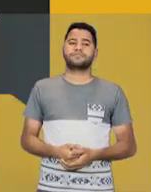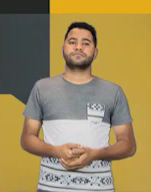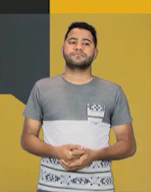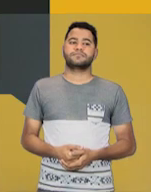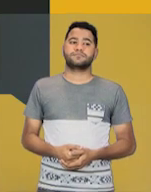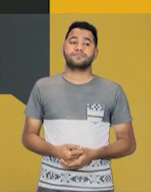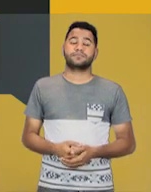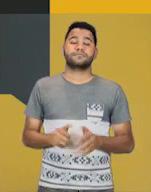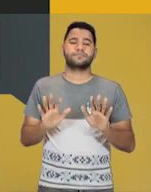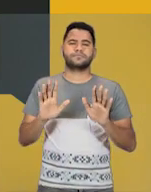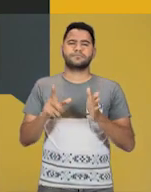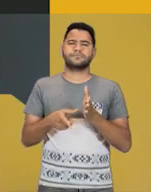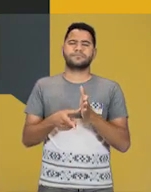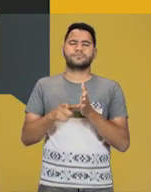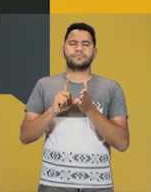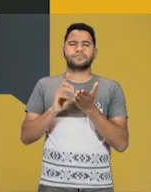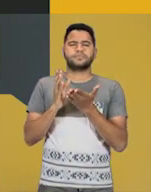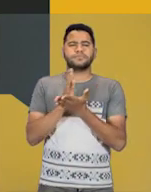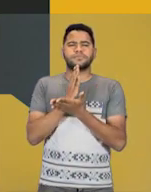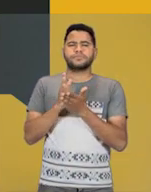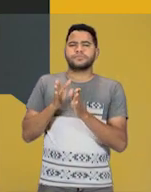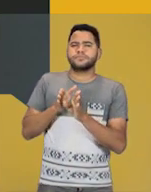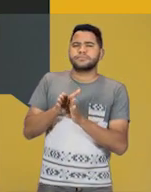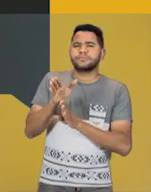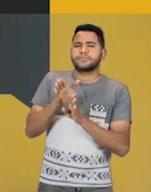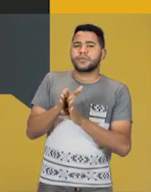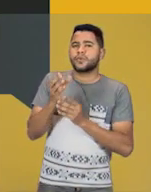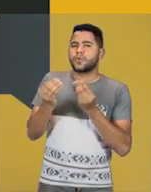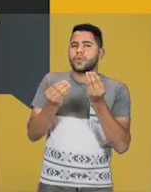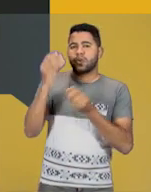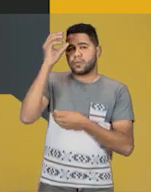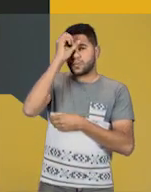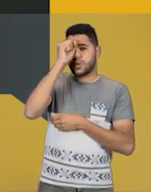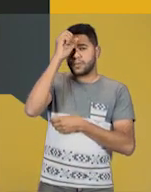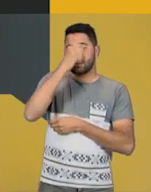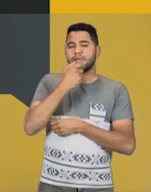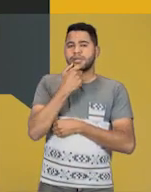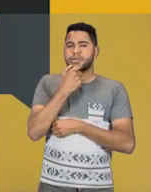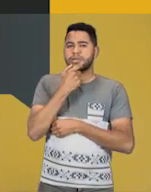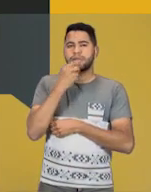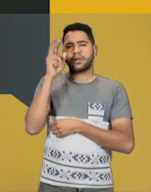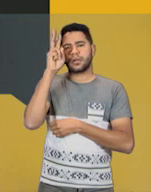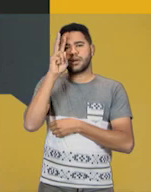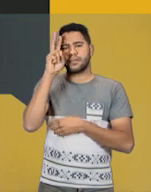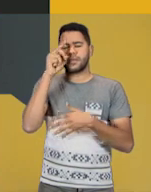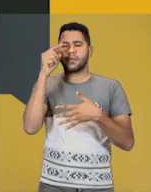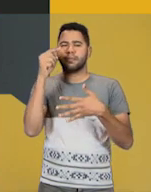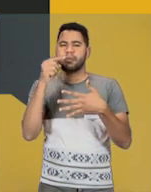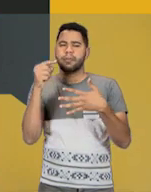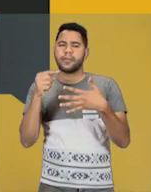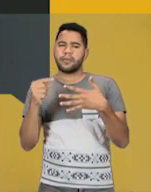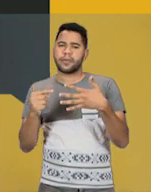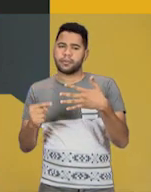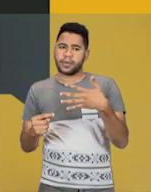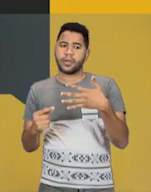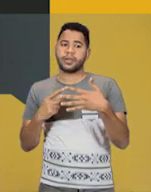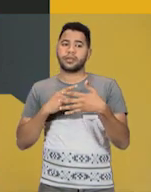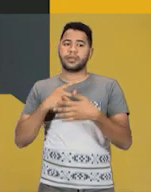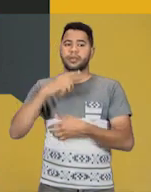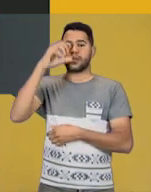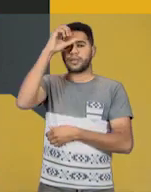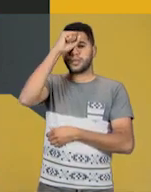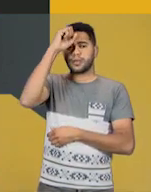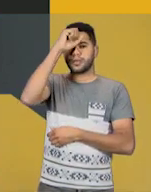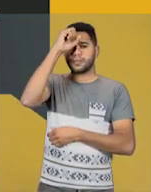Antes, algumas dicas sobre aprender inglês. Então, vamos relembrar algumas formas que temos de aprender